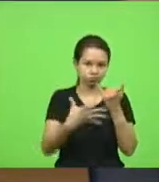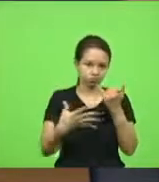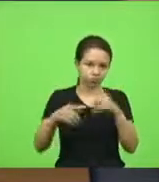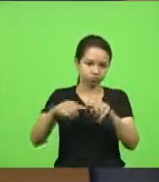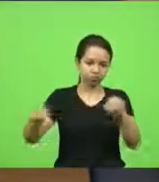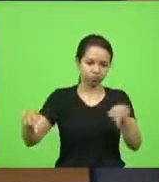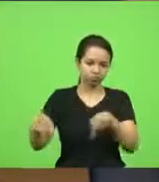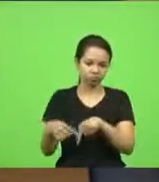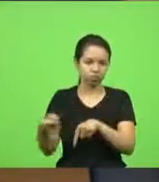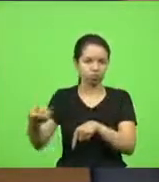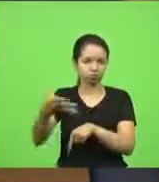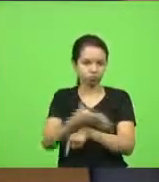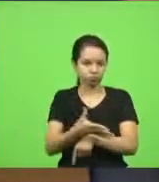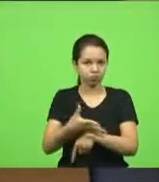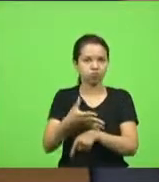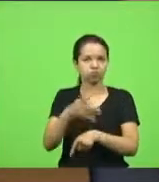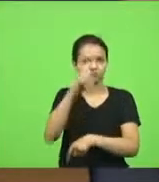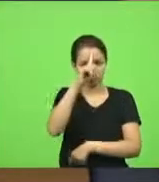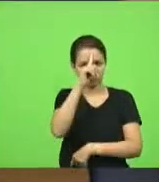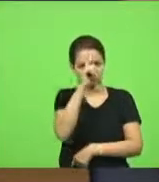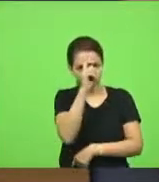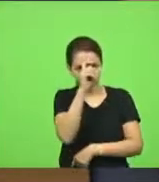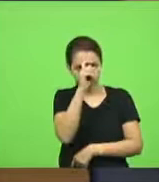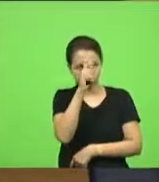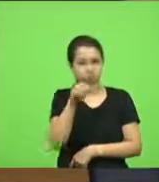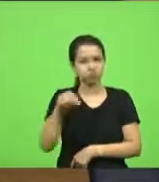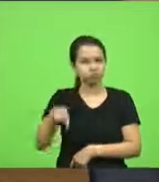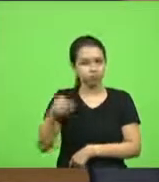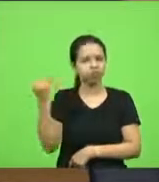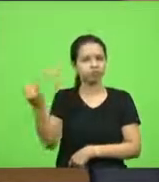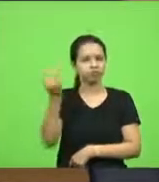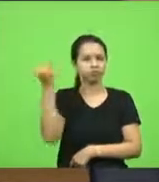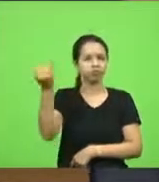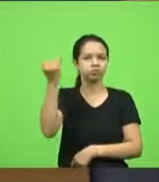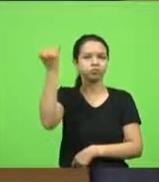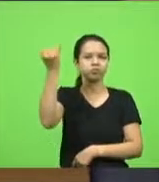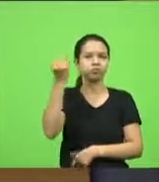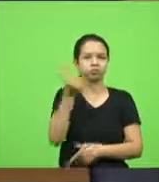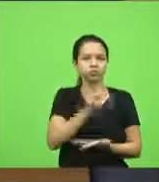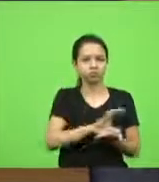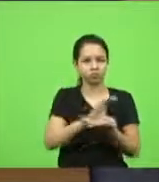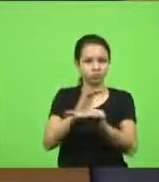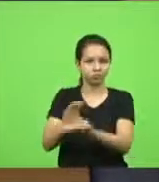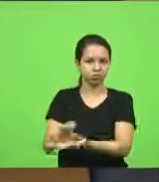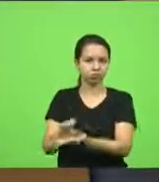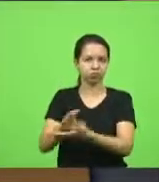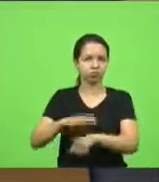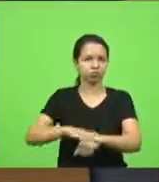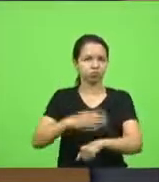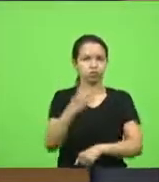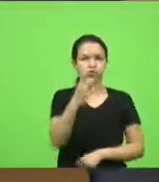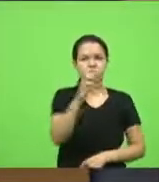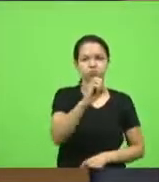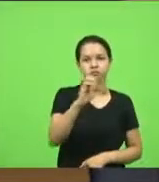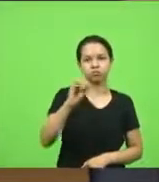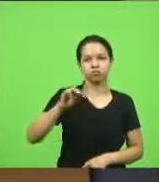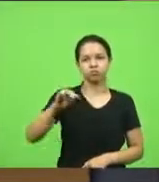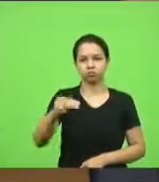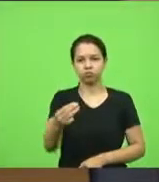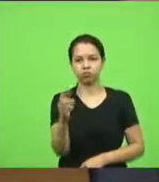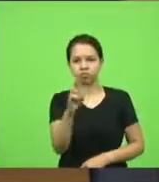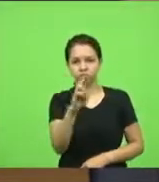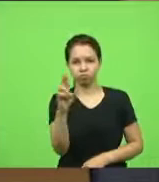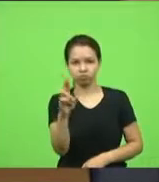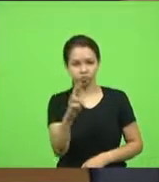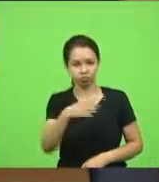Uma ala importante, uma área que tem um recurso aplicado pelo Estado de mais de 100 milhões de reais. E que nós